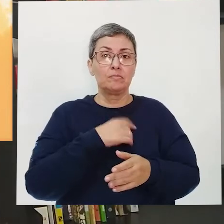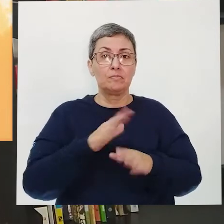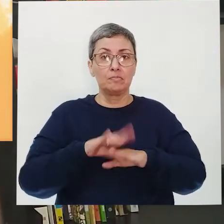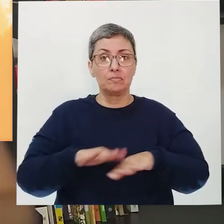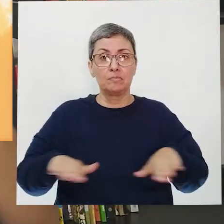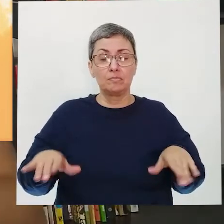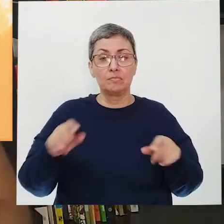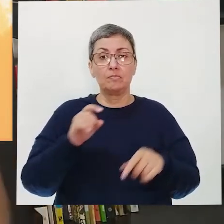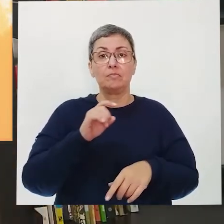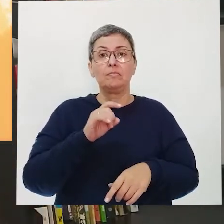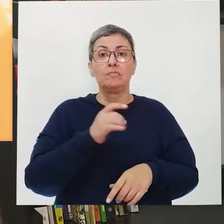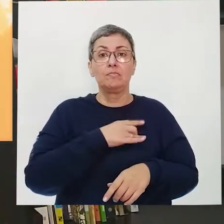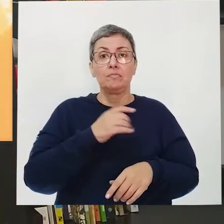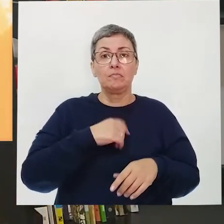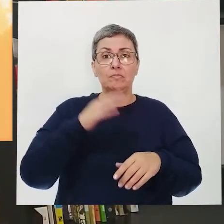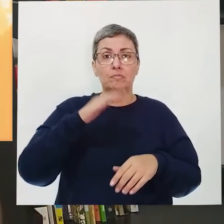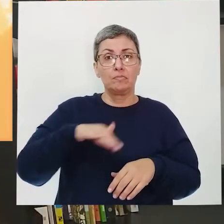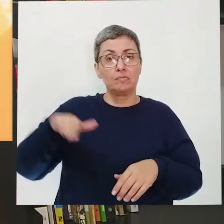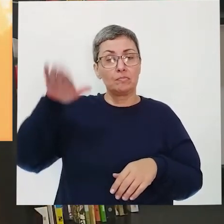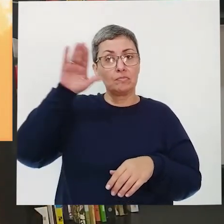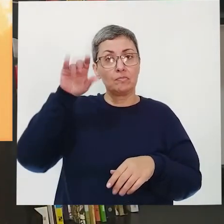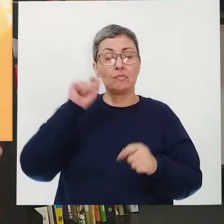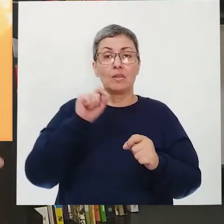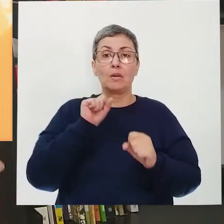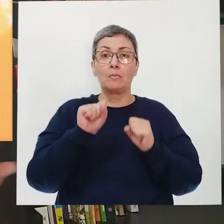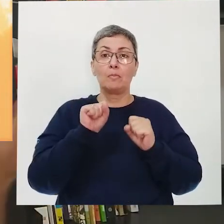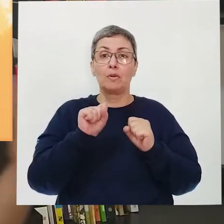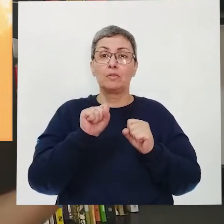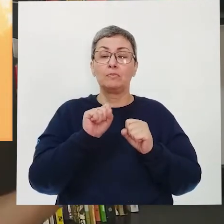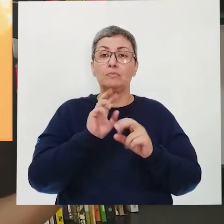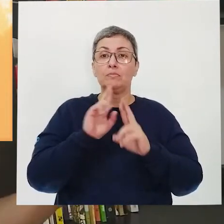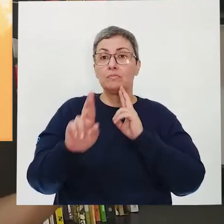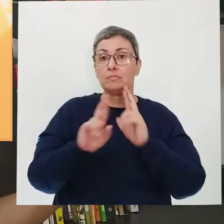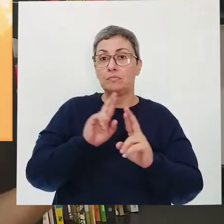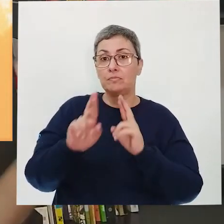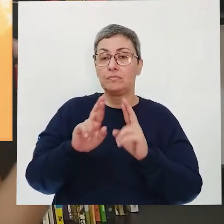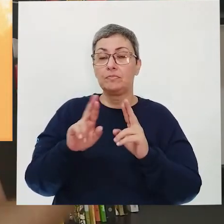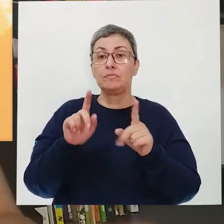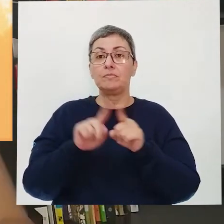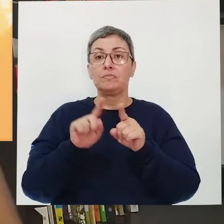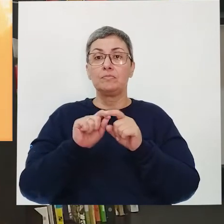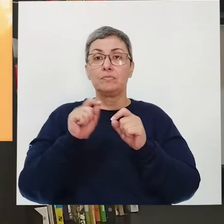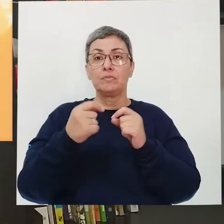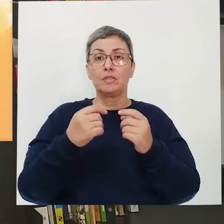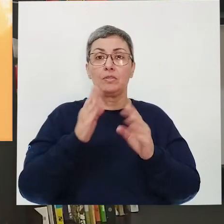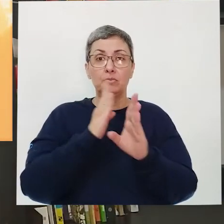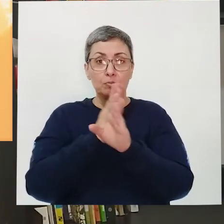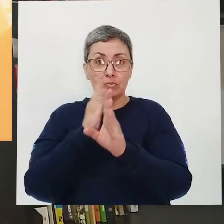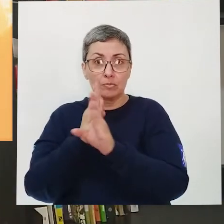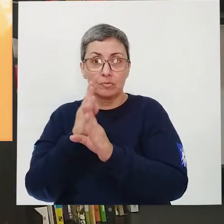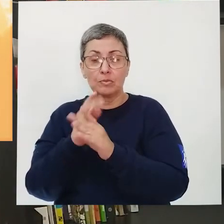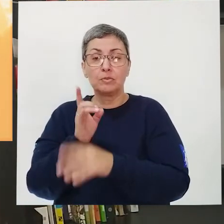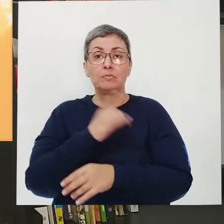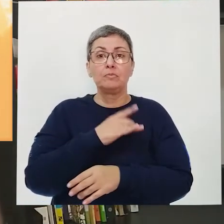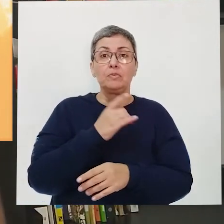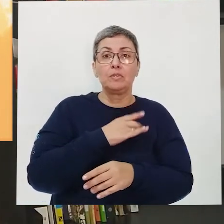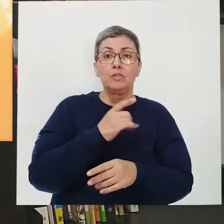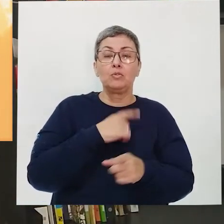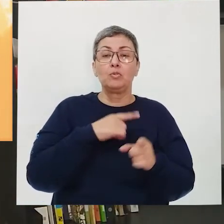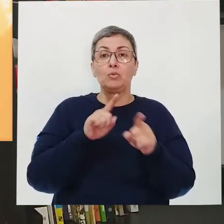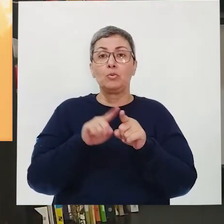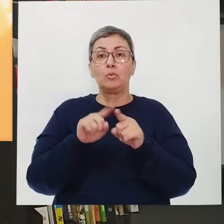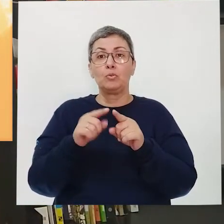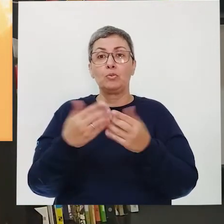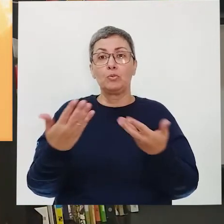infância e medos da fase adulta. Para que vocês possam trazer aí para a gente, para que vocês possam identificar os medos que